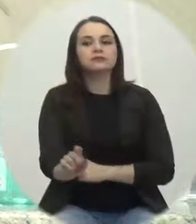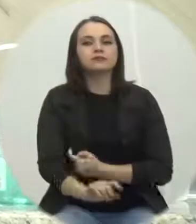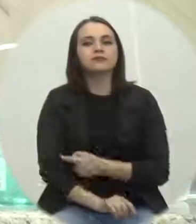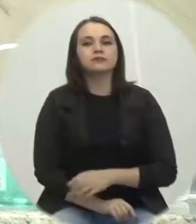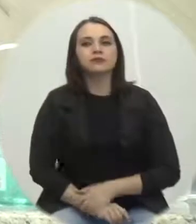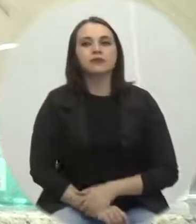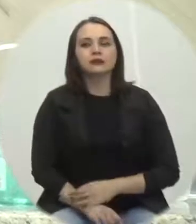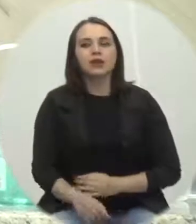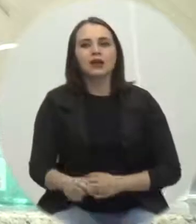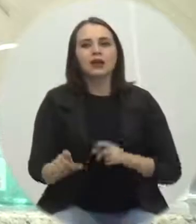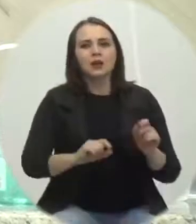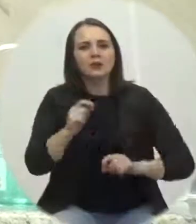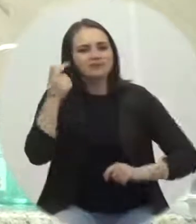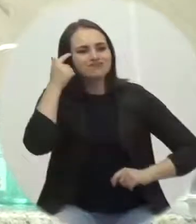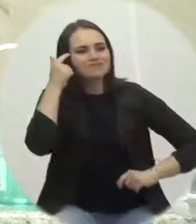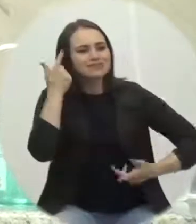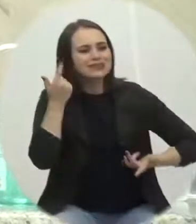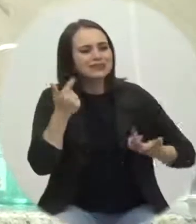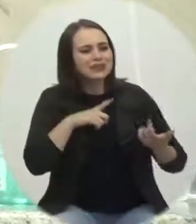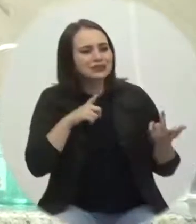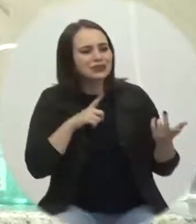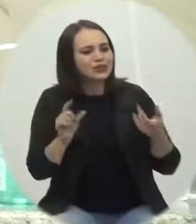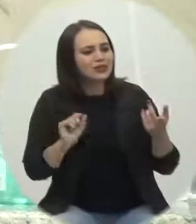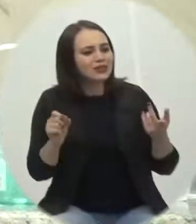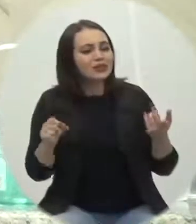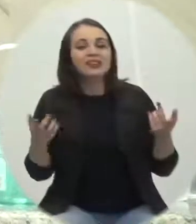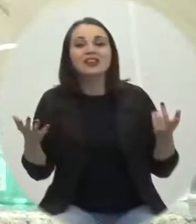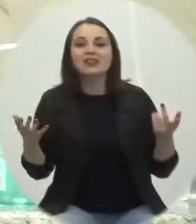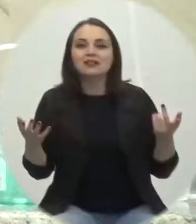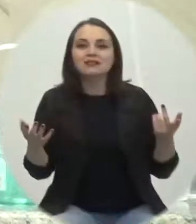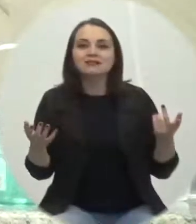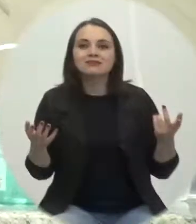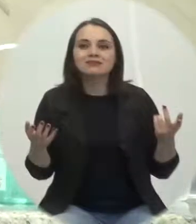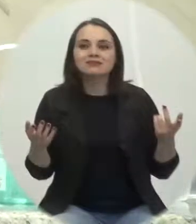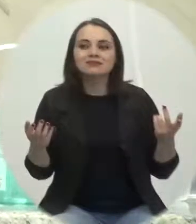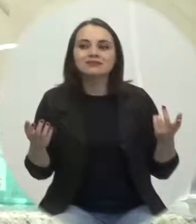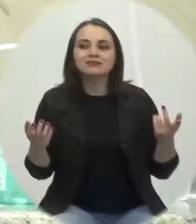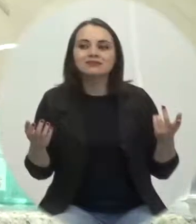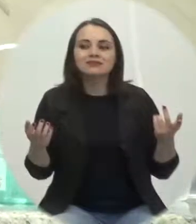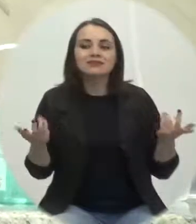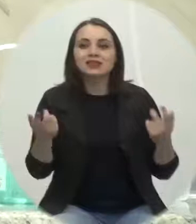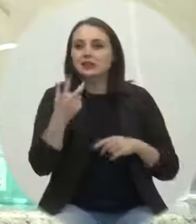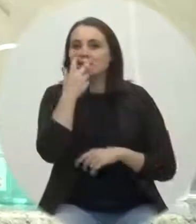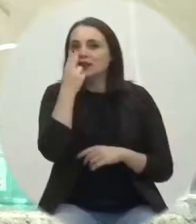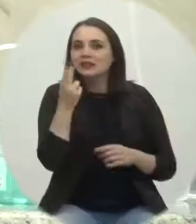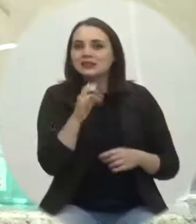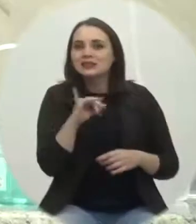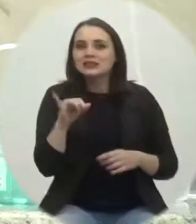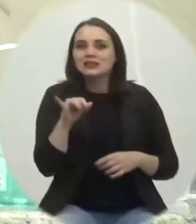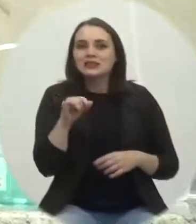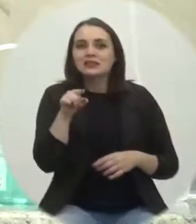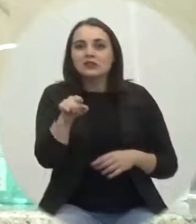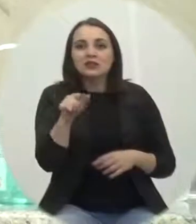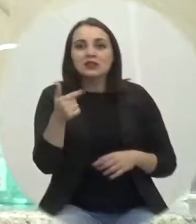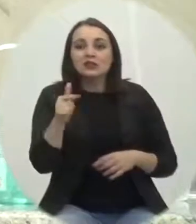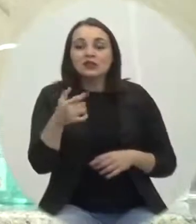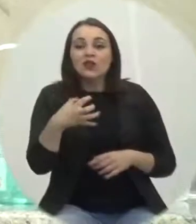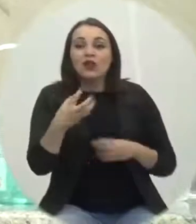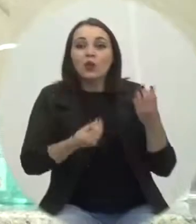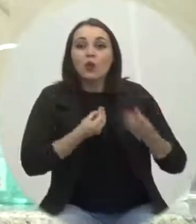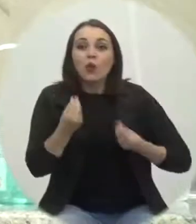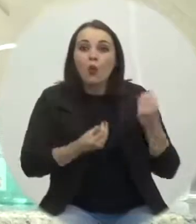A impressão que dá, a impressão que dá, é que se você não tiver a condição